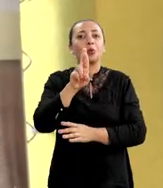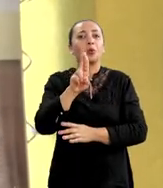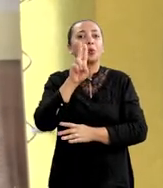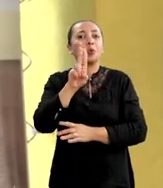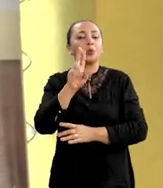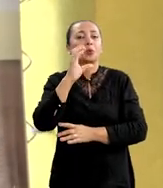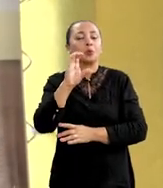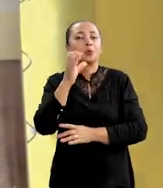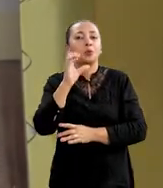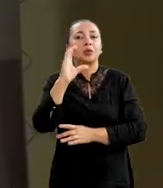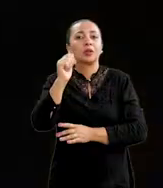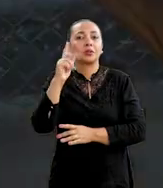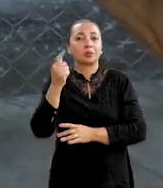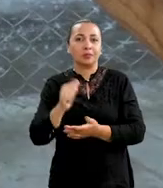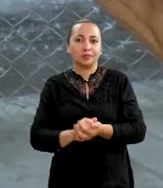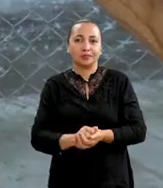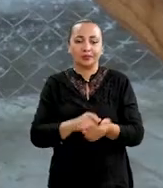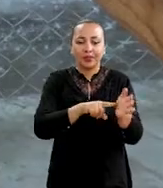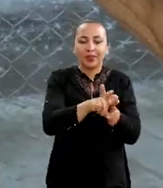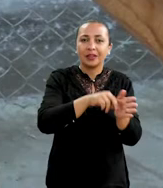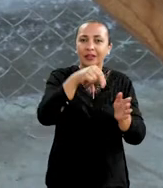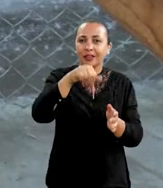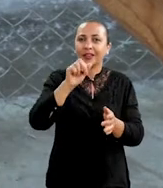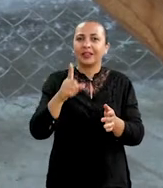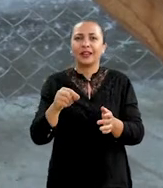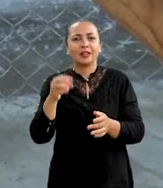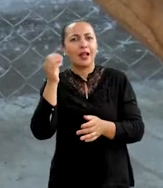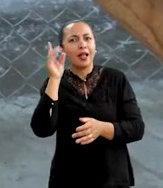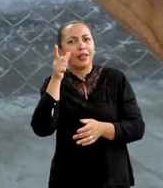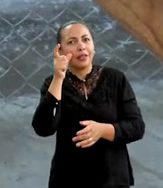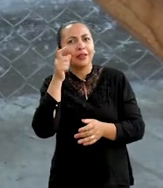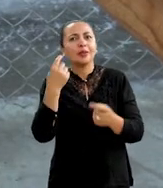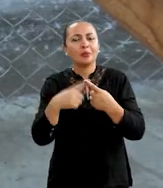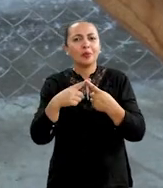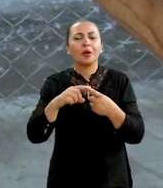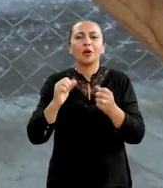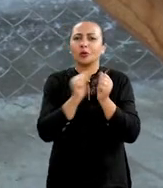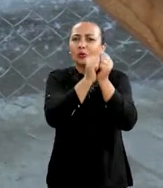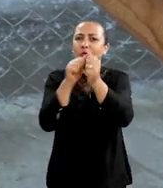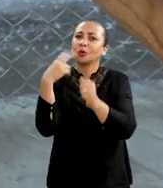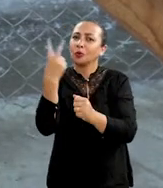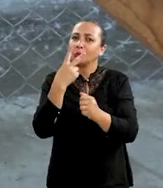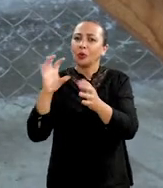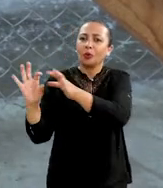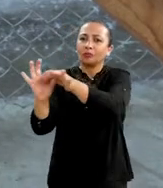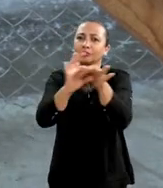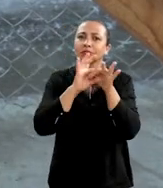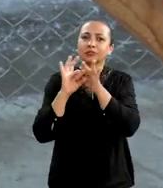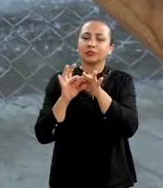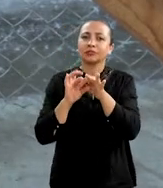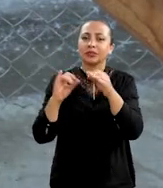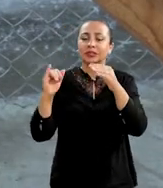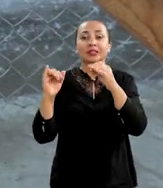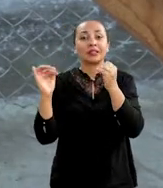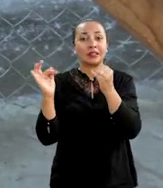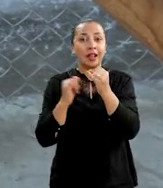que é o projeto Urussu na Cabruca. A pesquisa da Nádia é bem interessante, porque a gente consegue juntar dois elos da